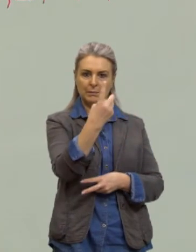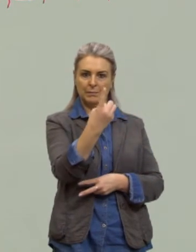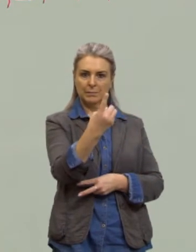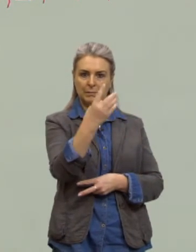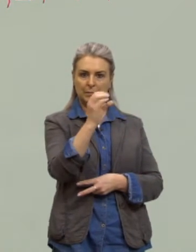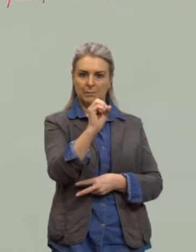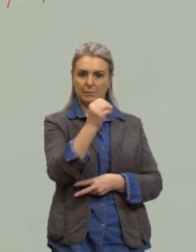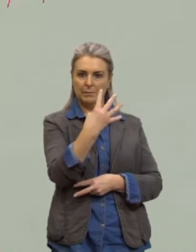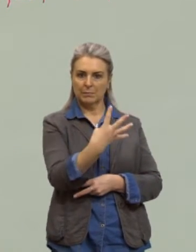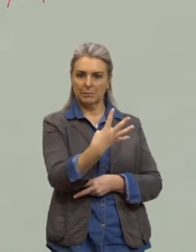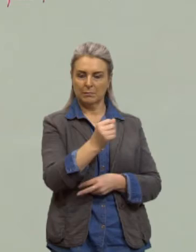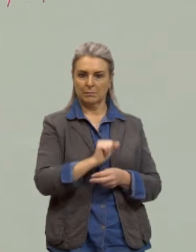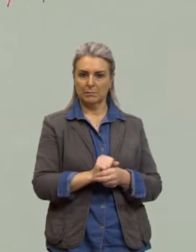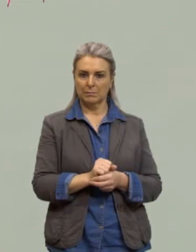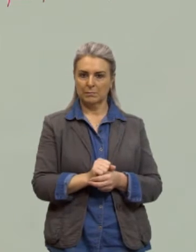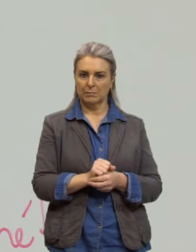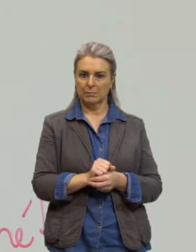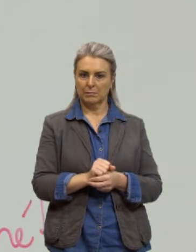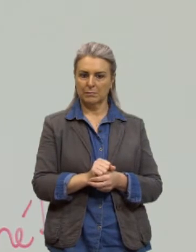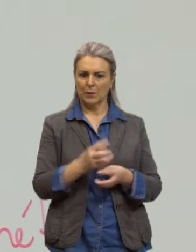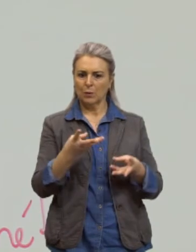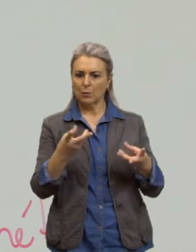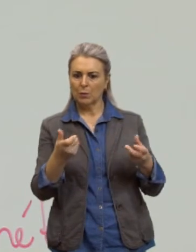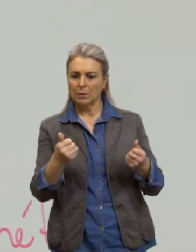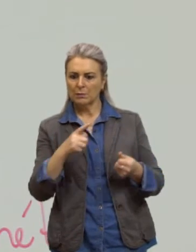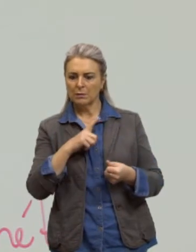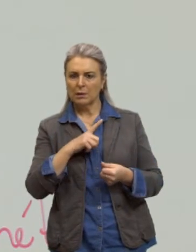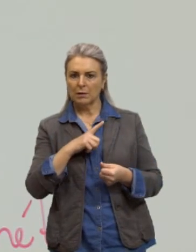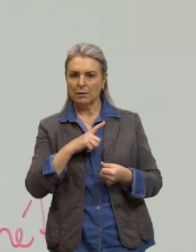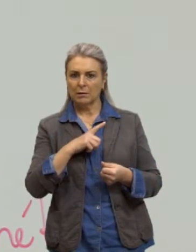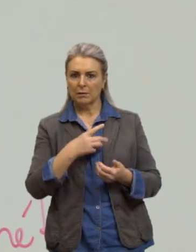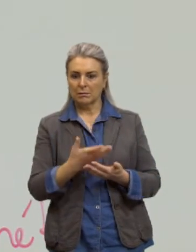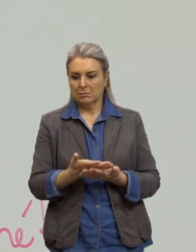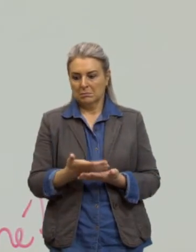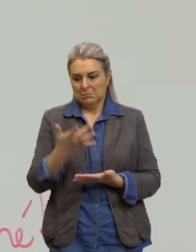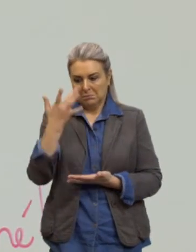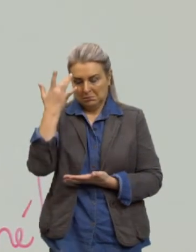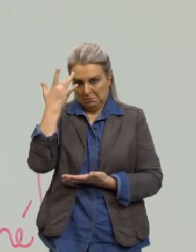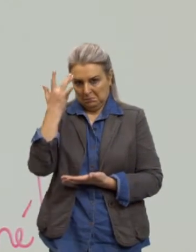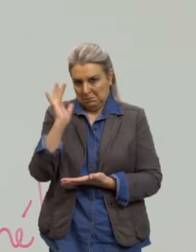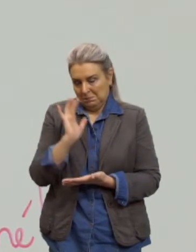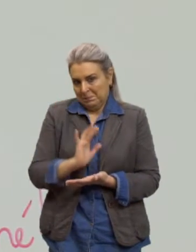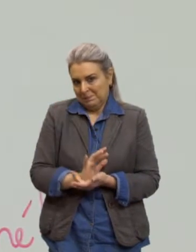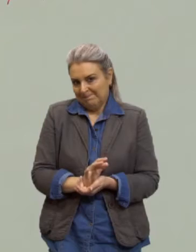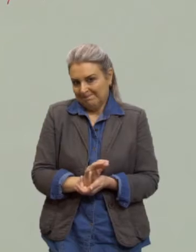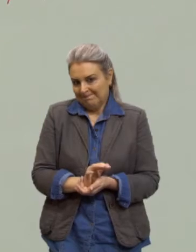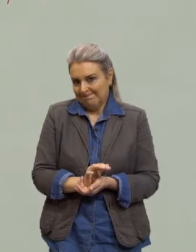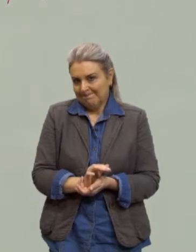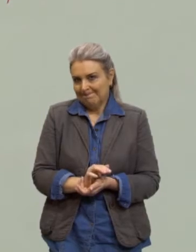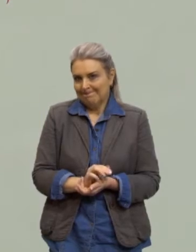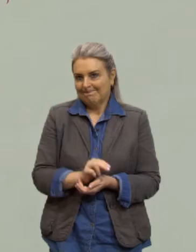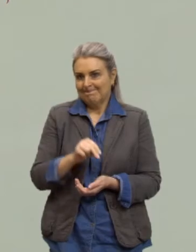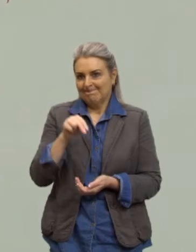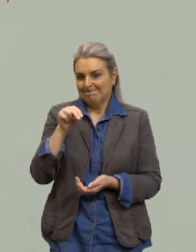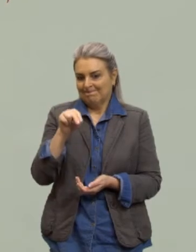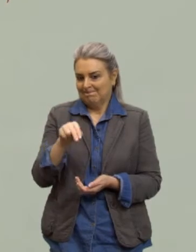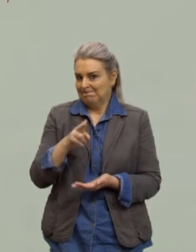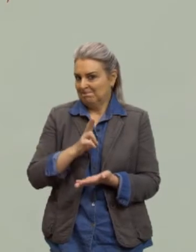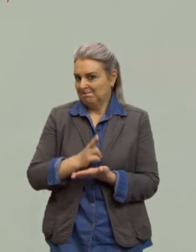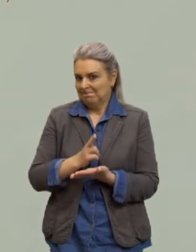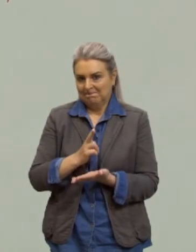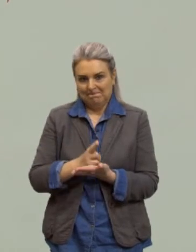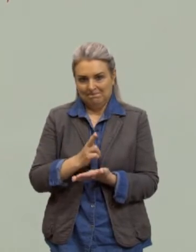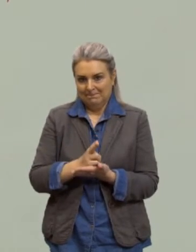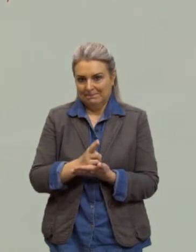quantos termos tem essa PA? não sei então o n continua n quem